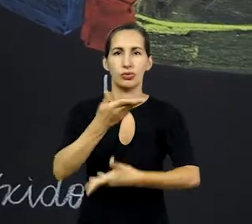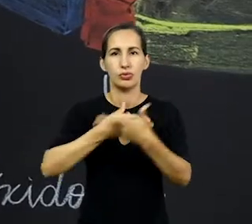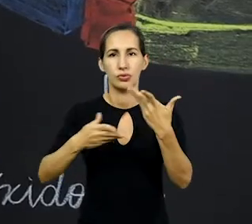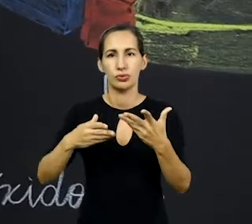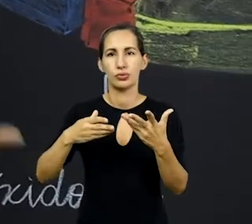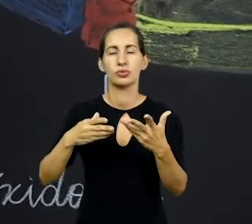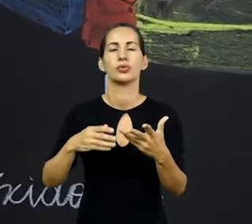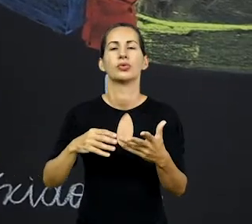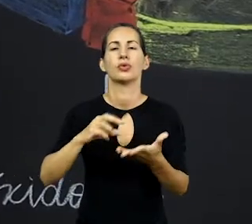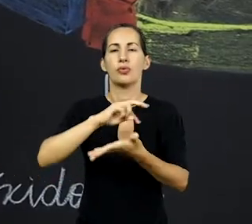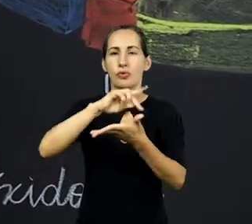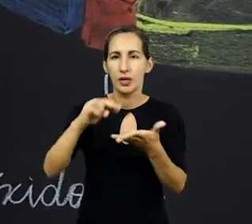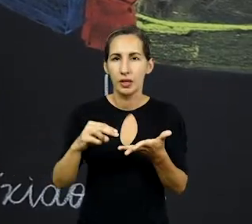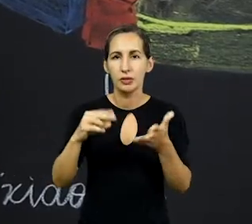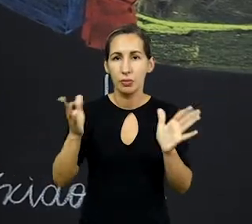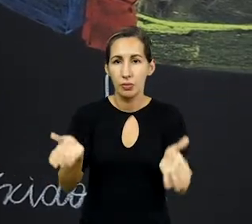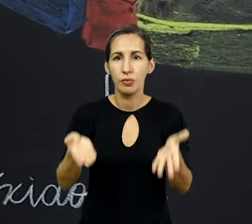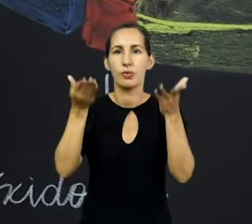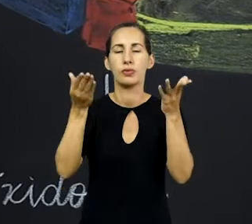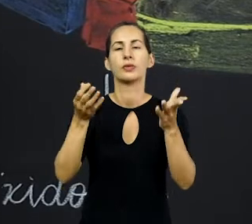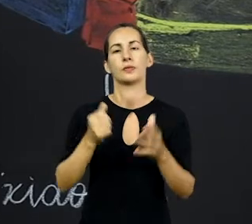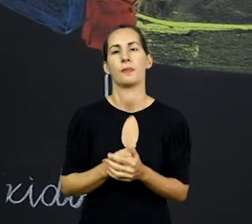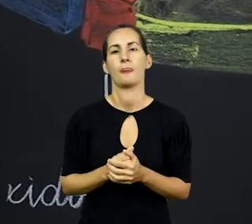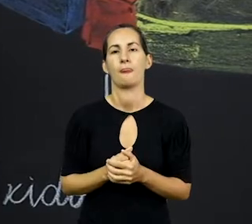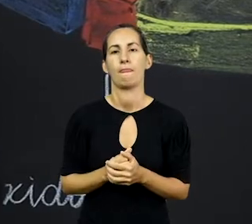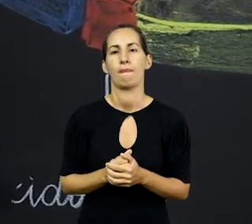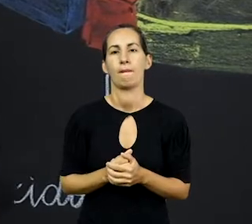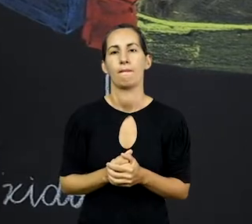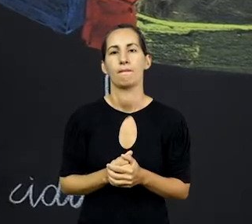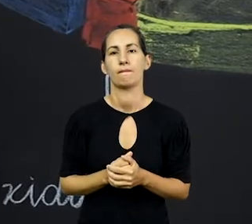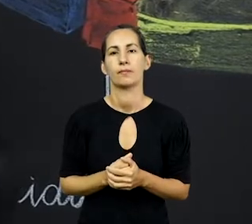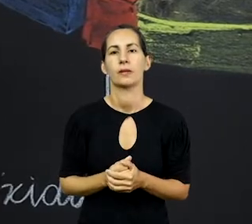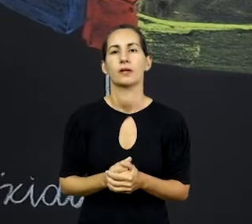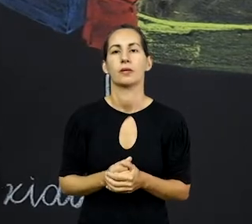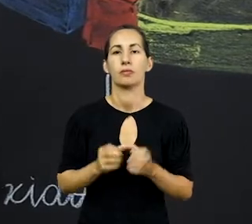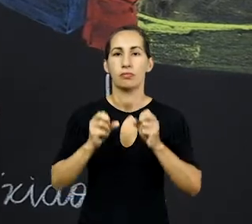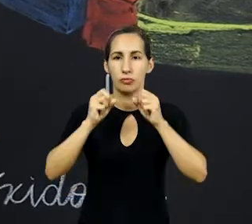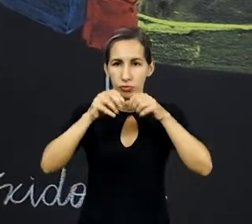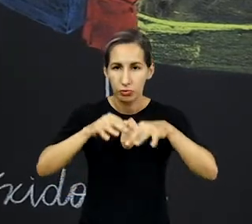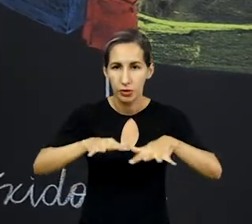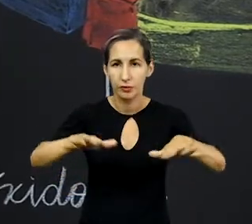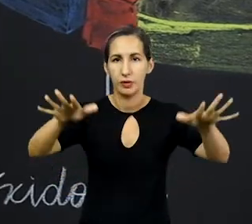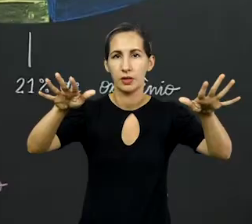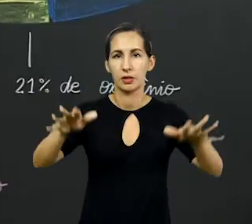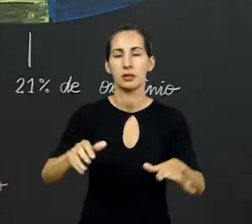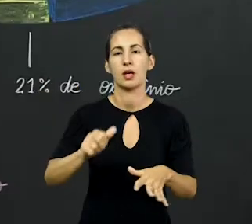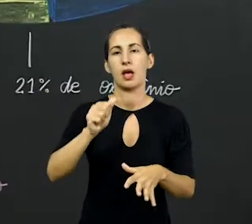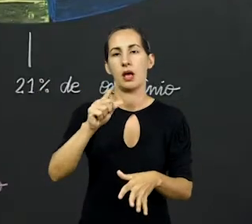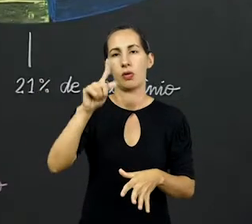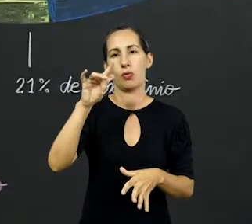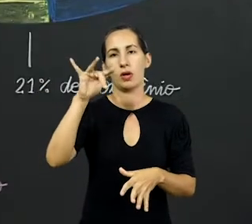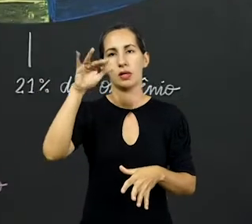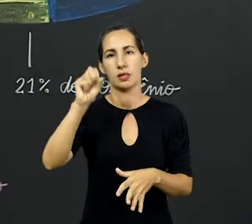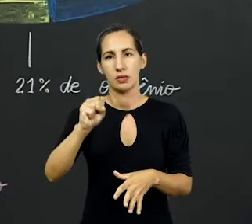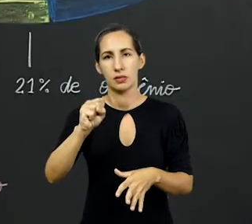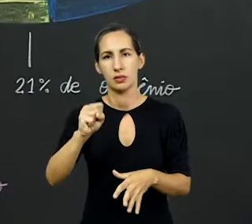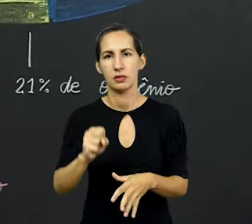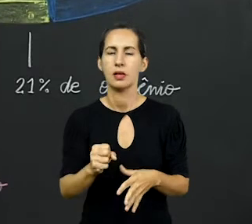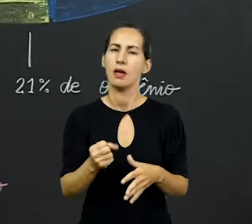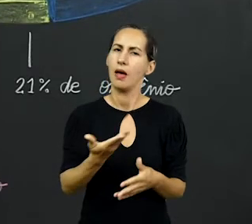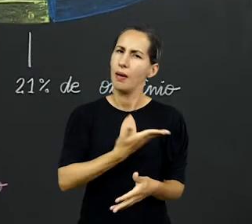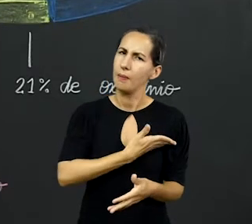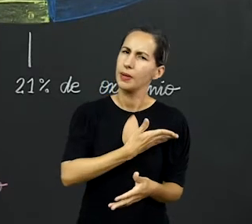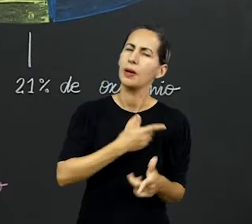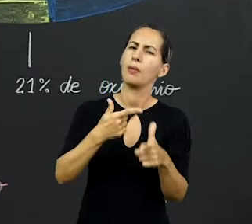nutrientes, propicia, gera condições para que haja uma proliferação muito grande de algas. Mas algas são